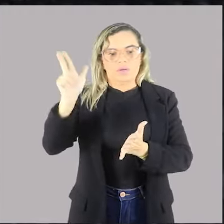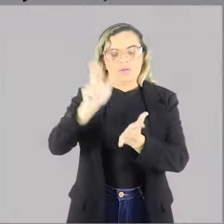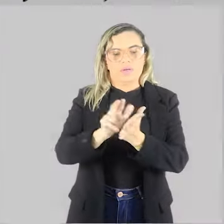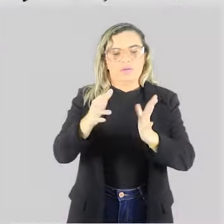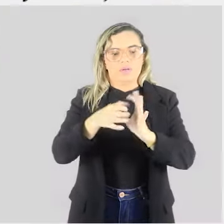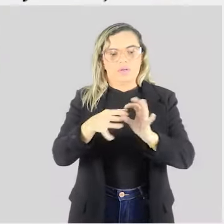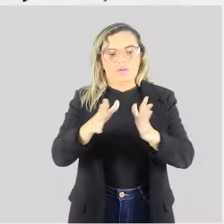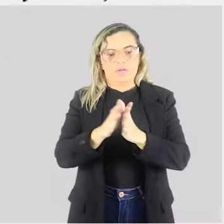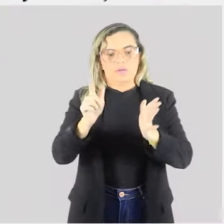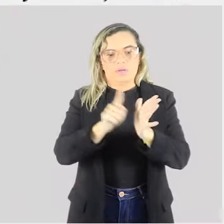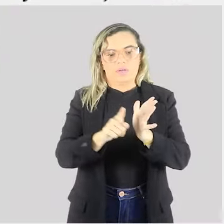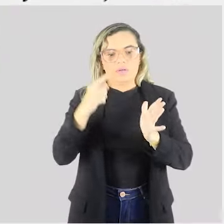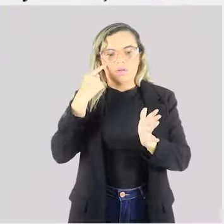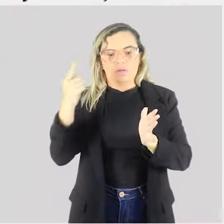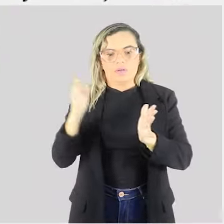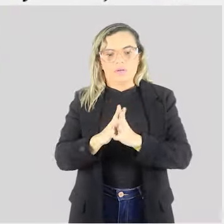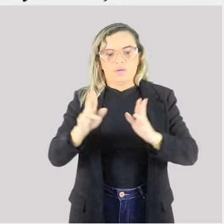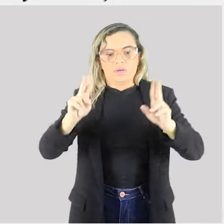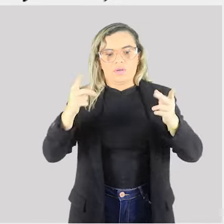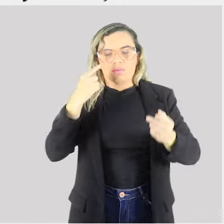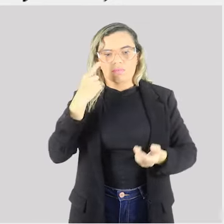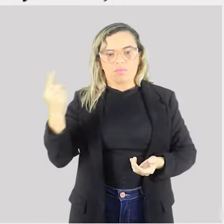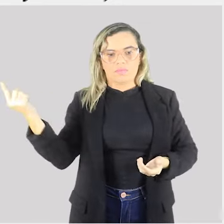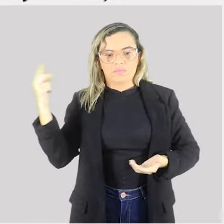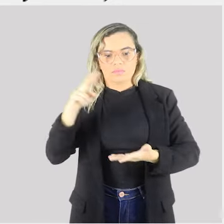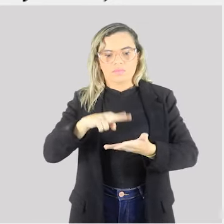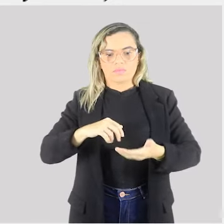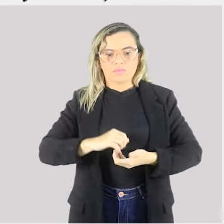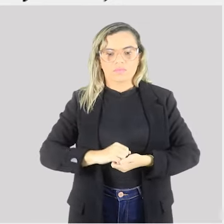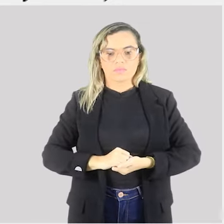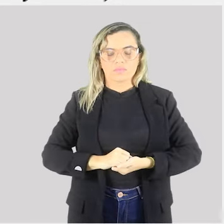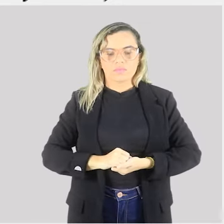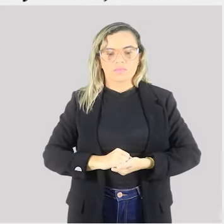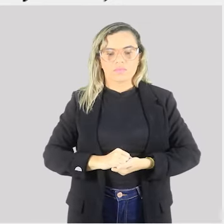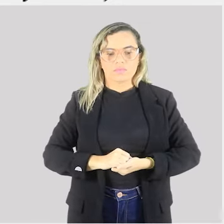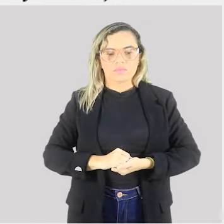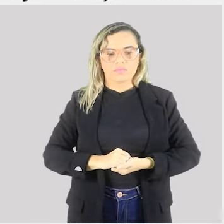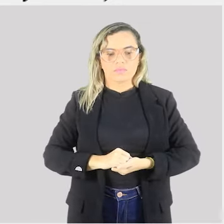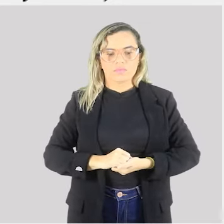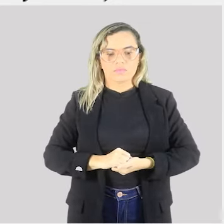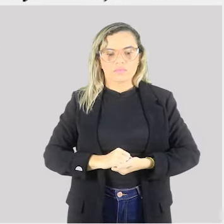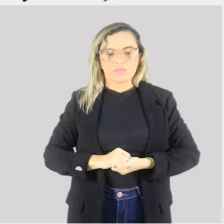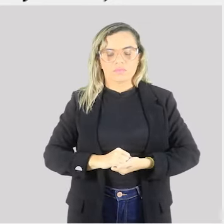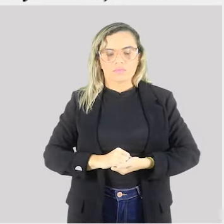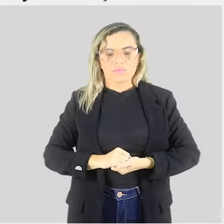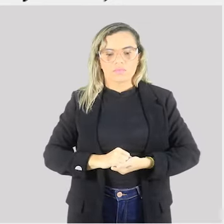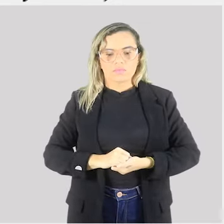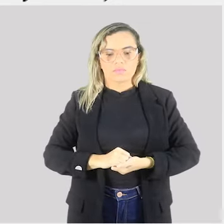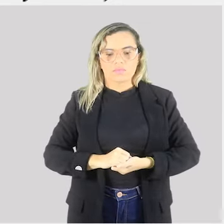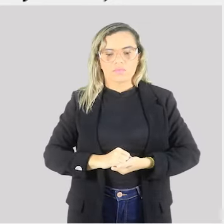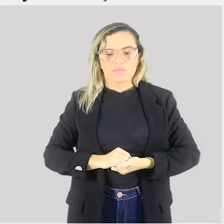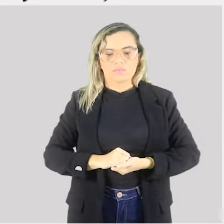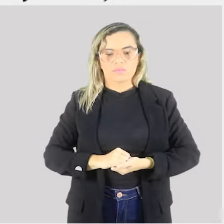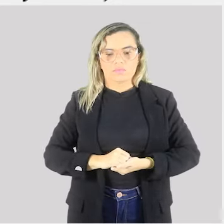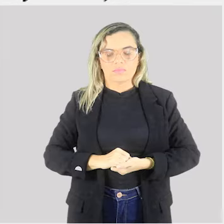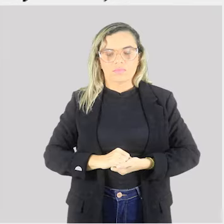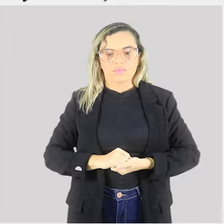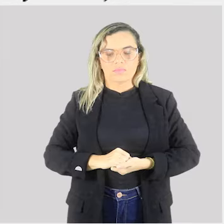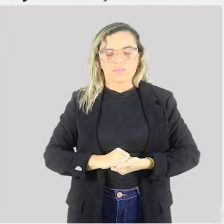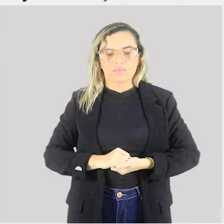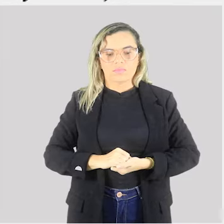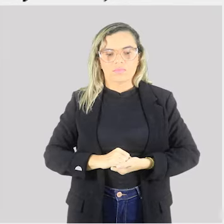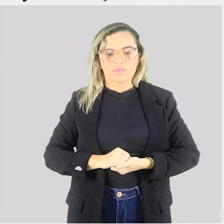e exceções. Regulamentos autônomos vedados em nosso ordenamento jurídico, a não ser pela exceção do artigo 84, inciso